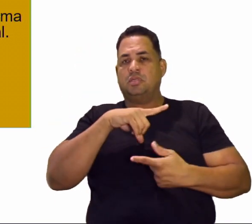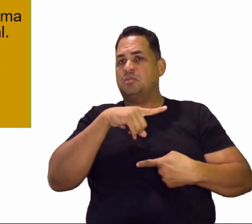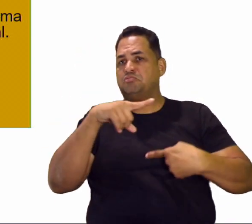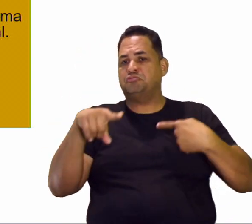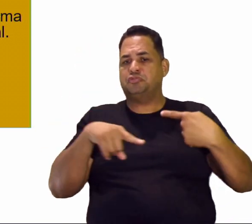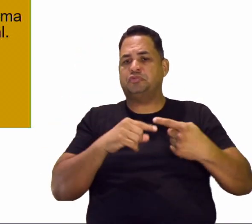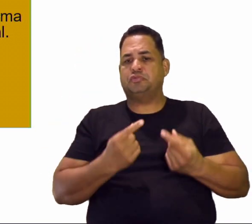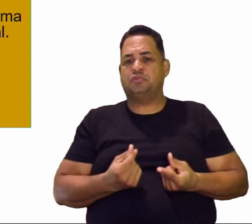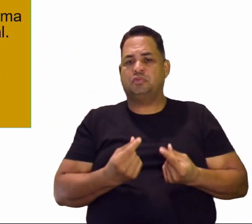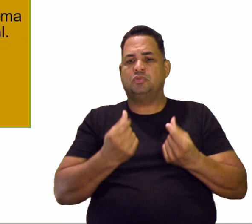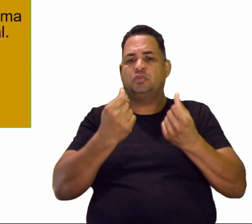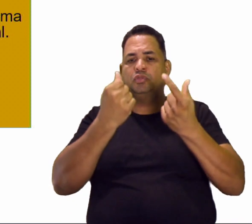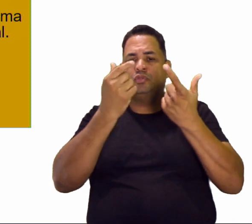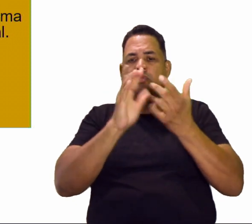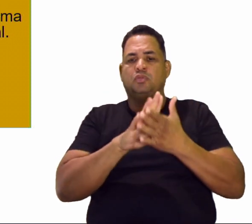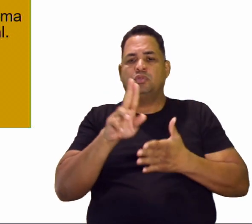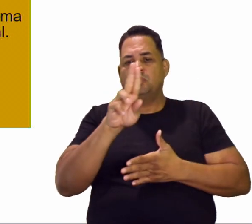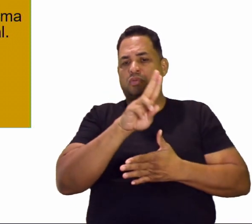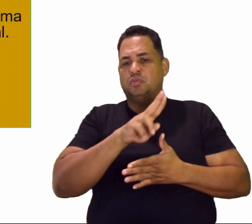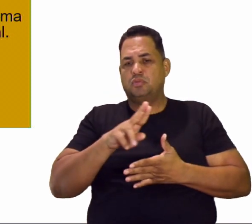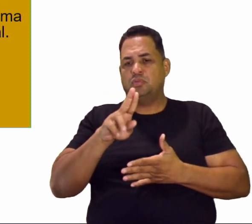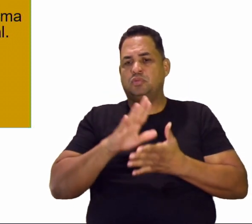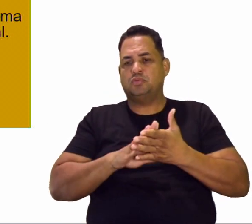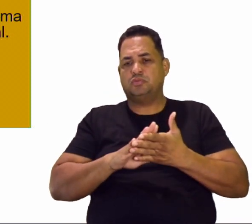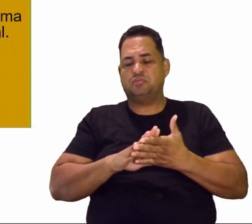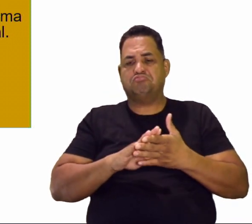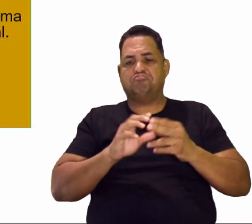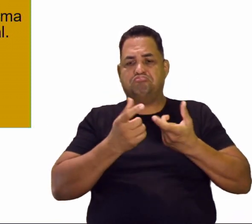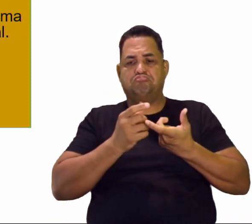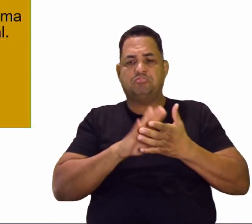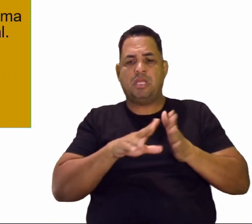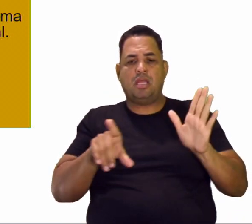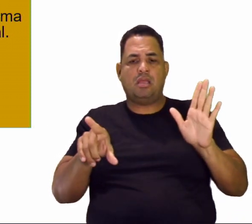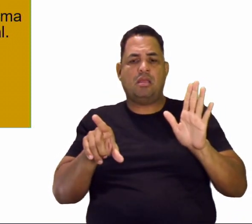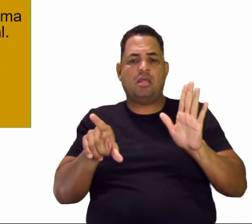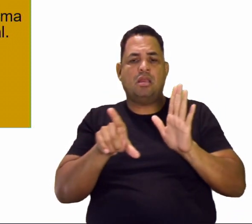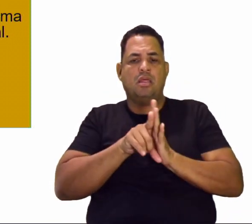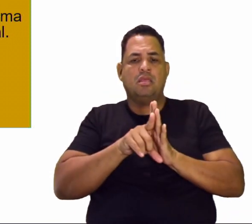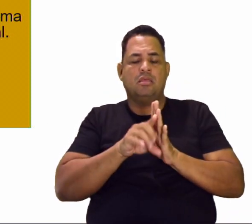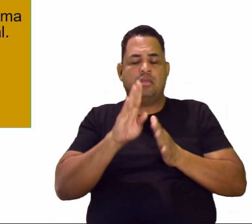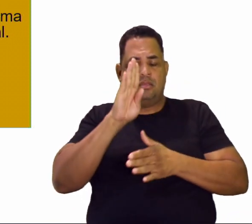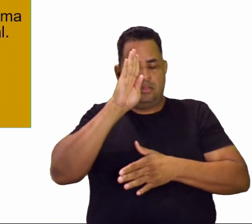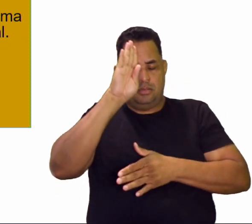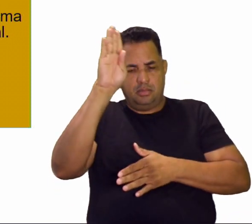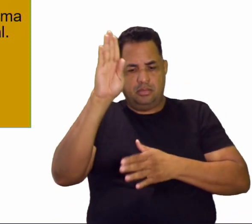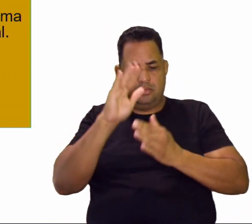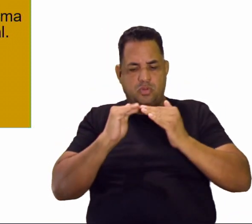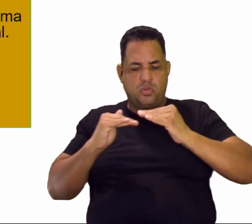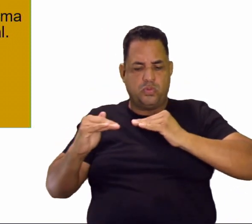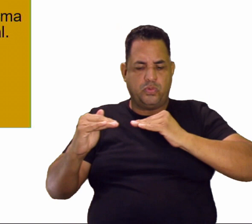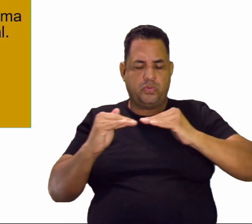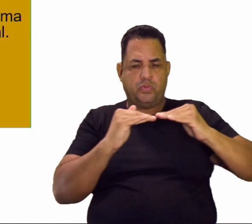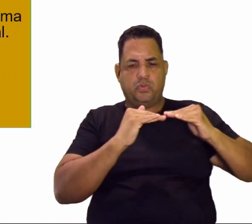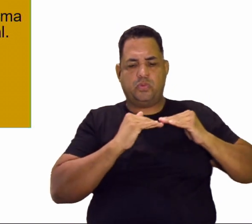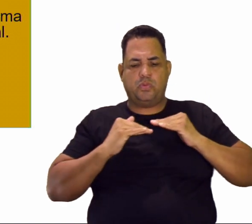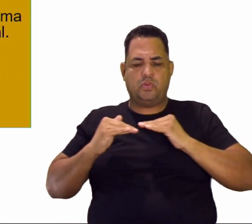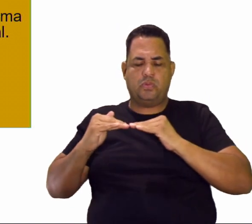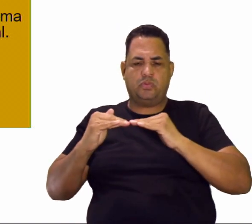lucro. Consumir é o lema da indústria cultural. Homogeneiza aí todas essas